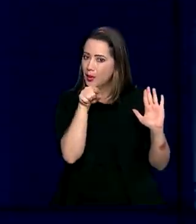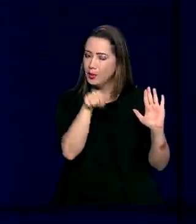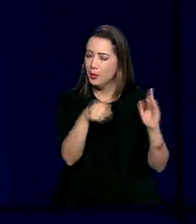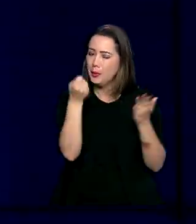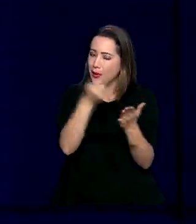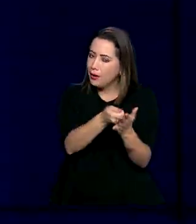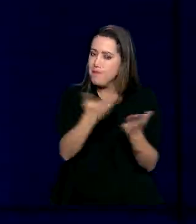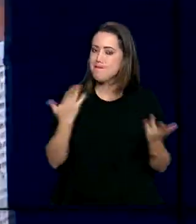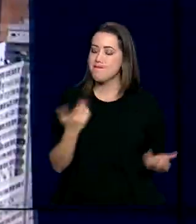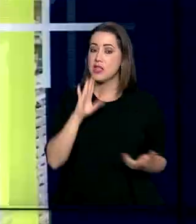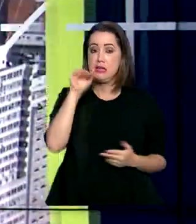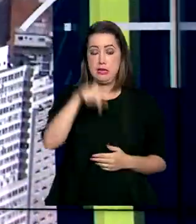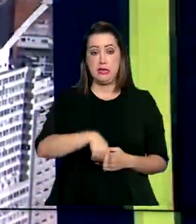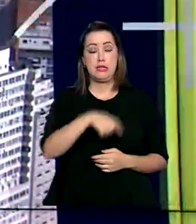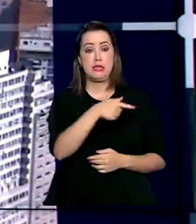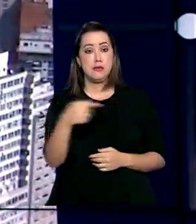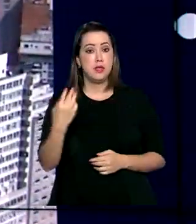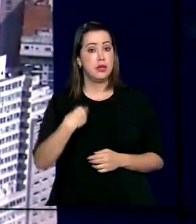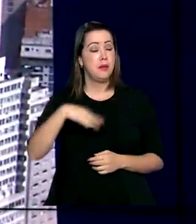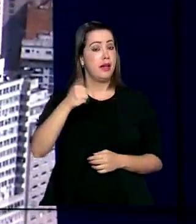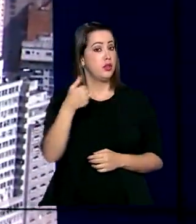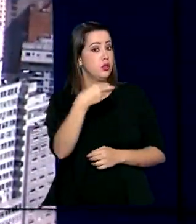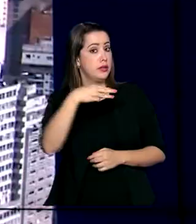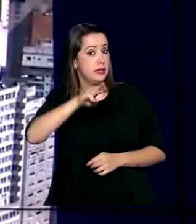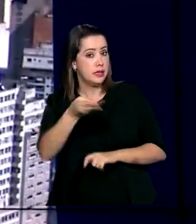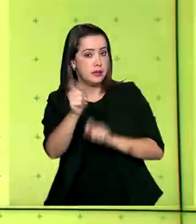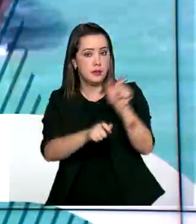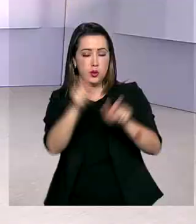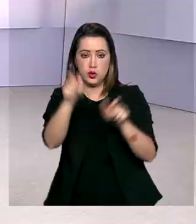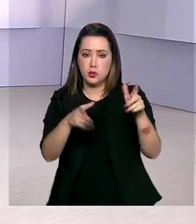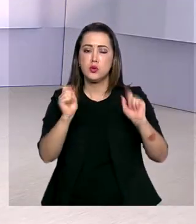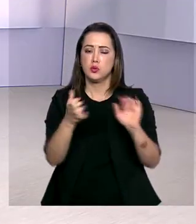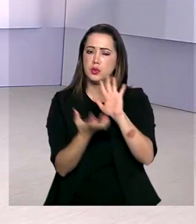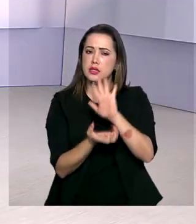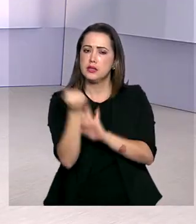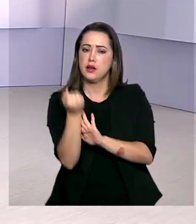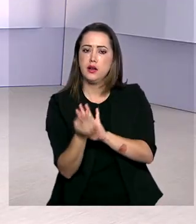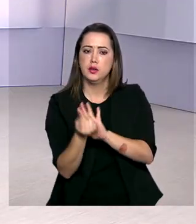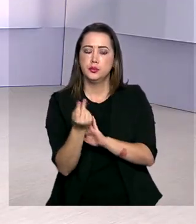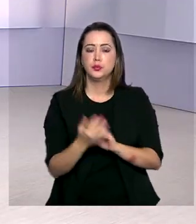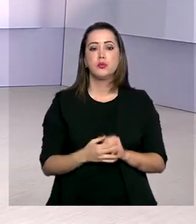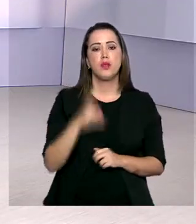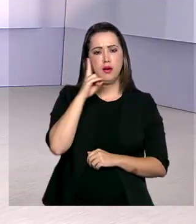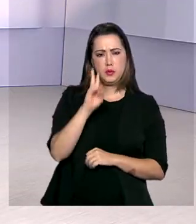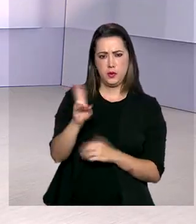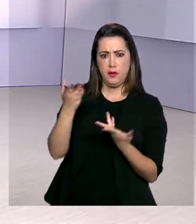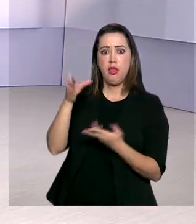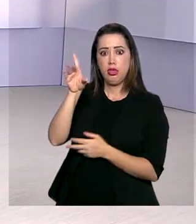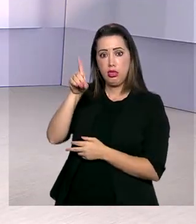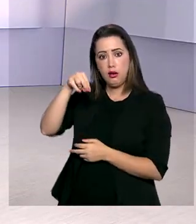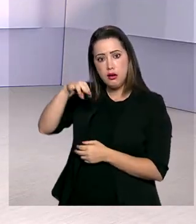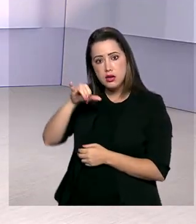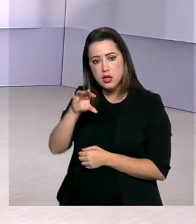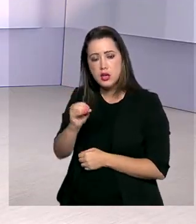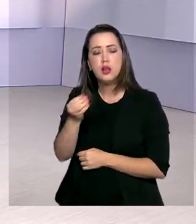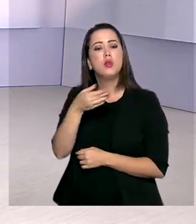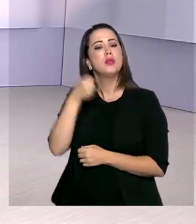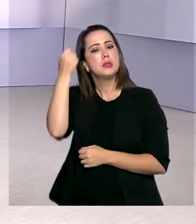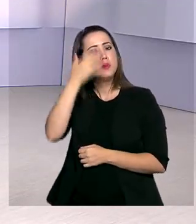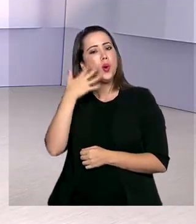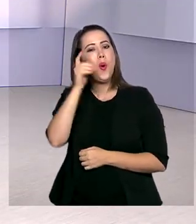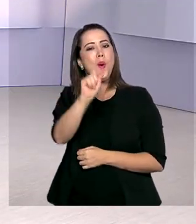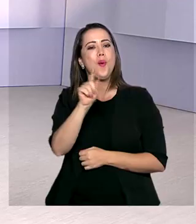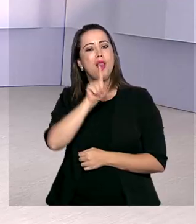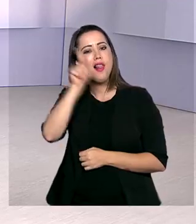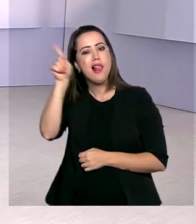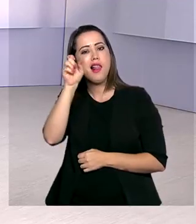13 milhões de pessoas puderam sacar o benefício em espécie. O Danilo Aguiar já sacou o benefício e enviou um depoimento para a gente